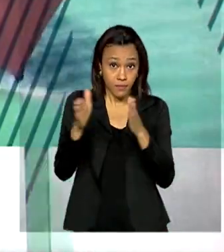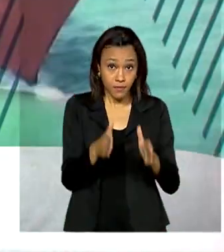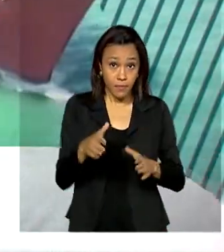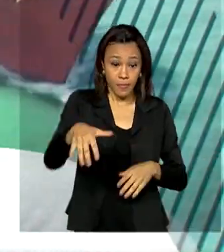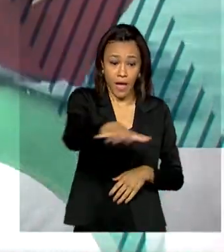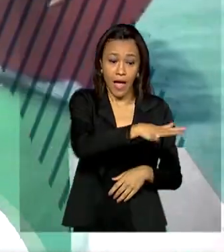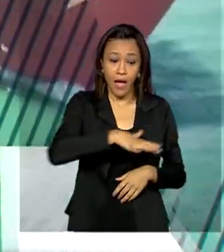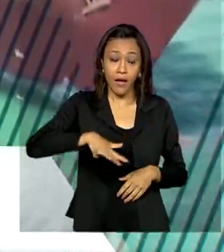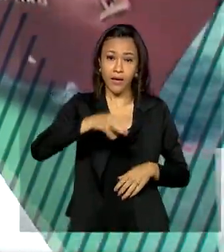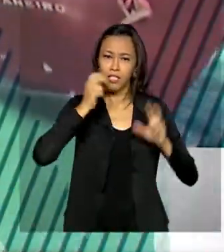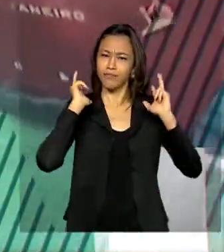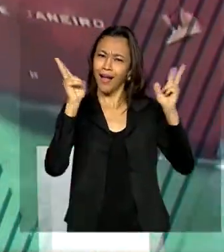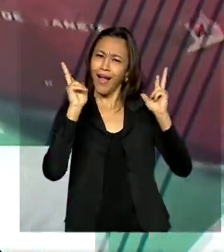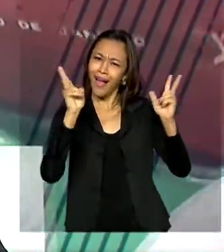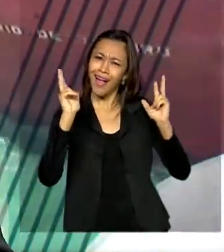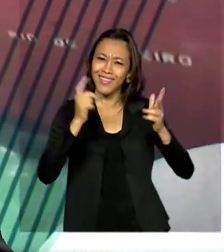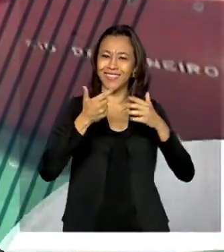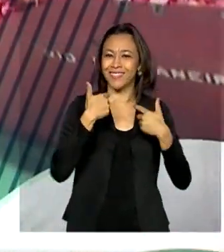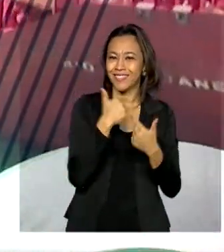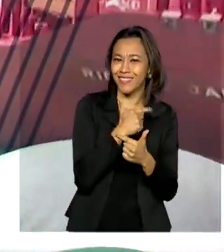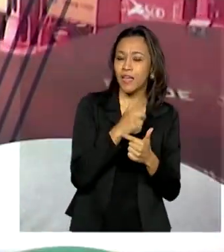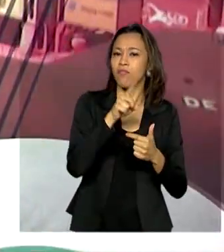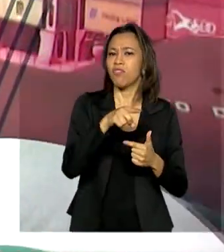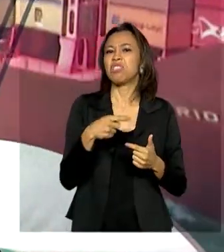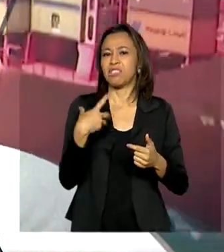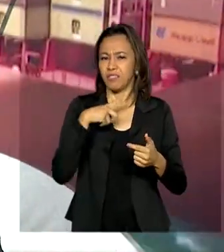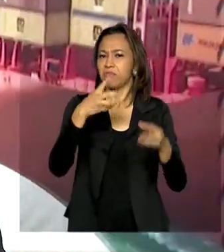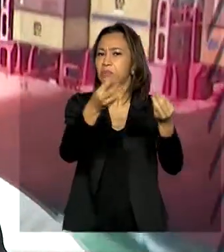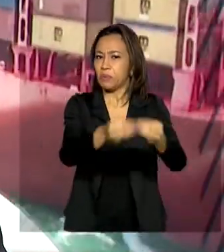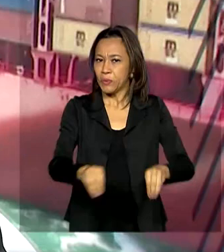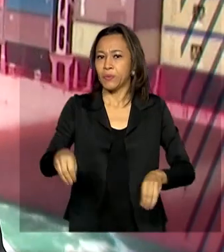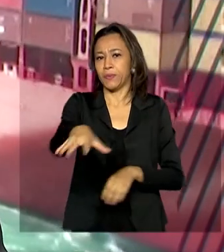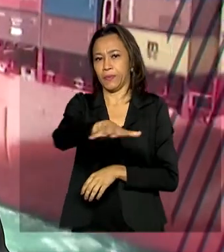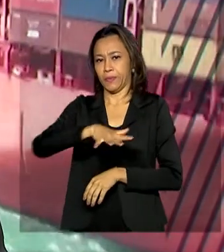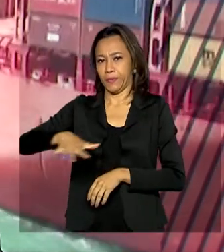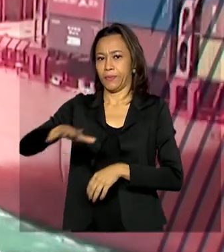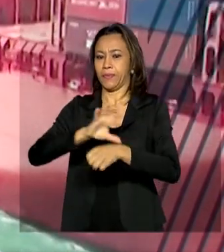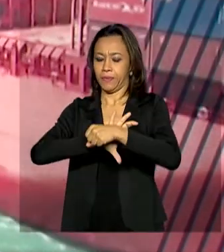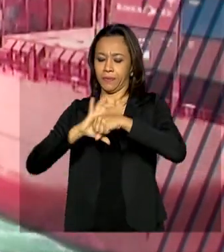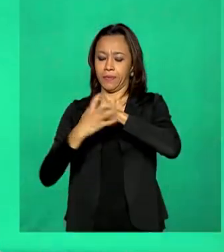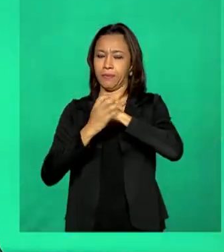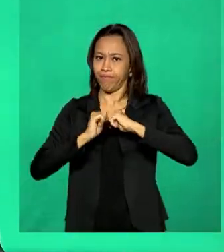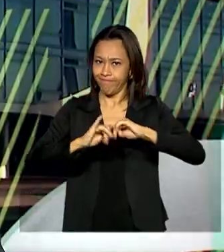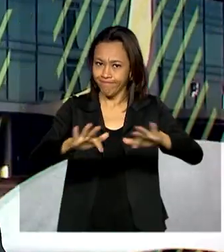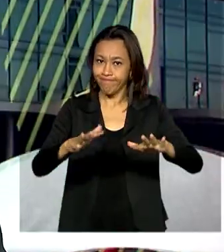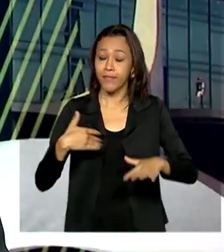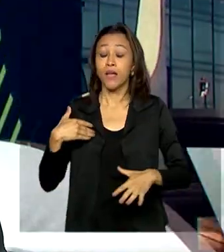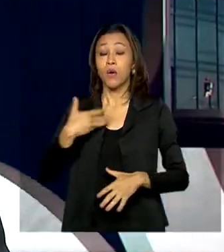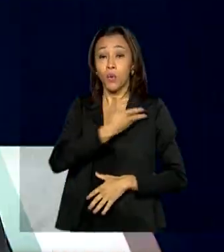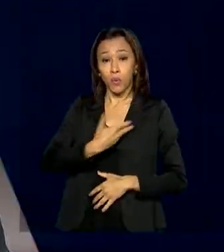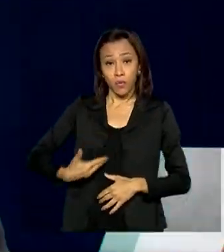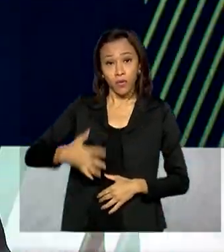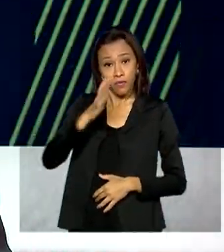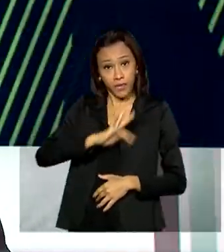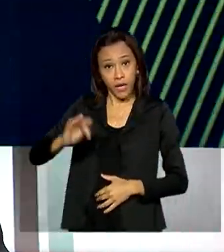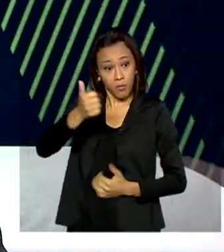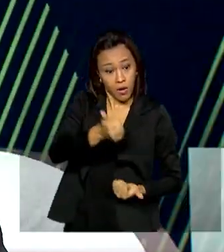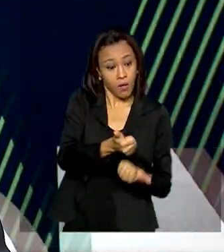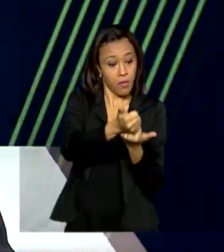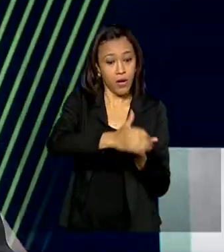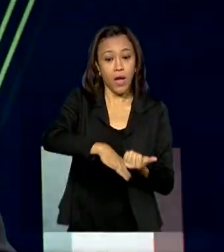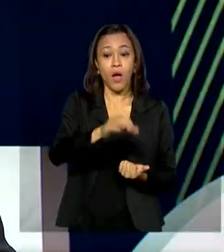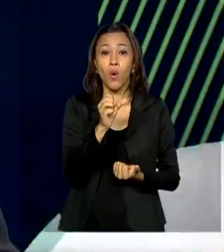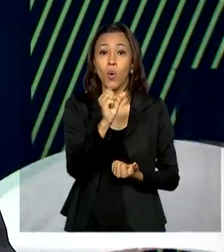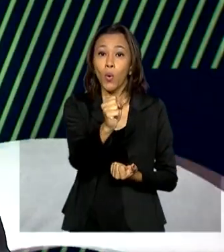setor de entretenimento foi um dos mais impactados pela pandemia. E para ajudar o setor, o governo federal liberou 8 milhões e meio de